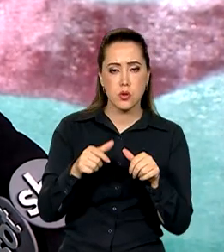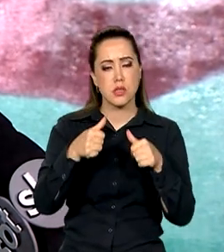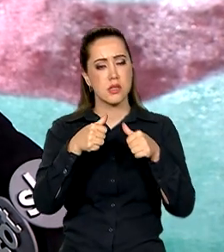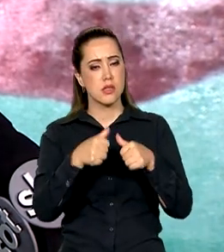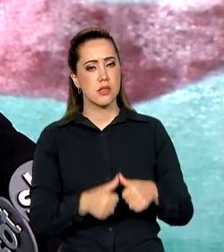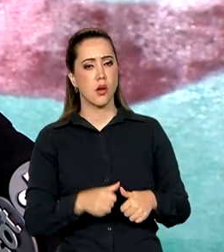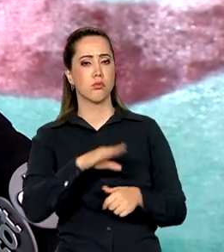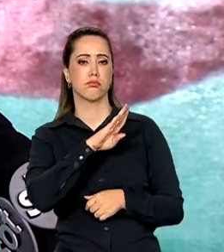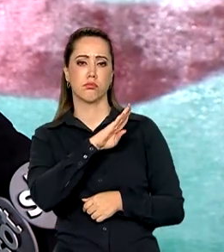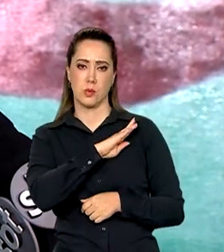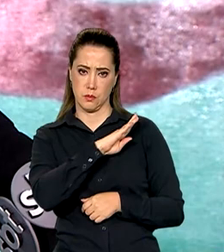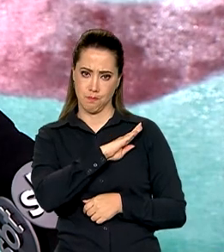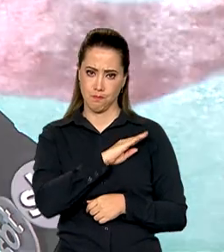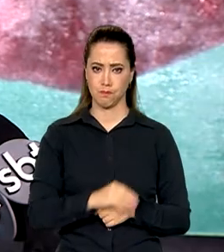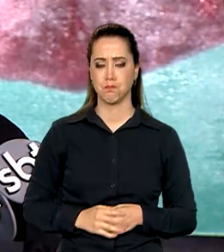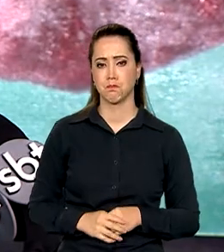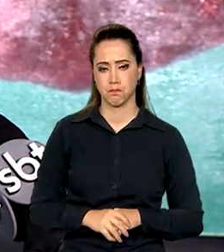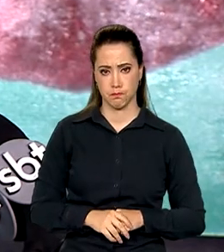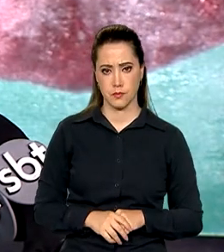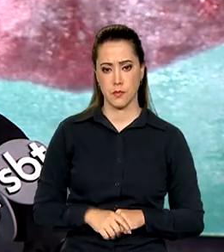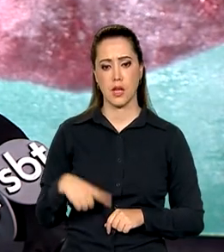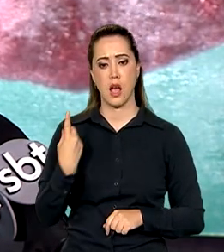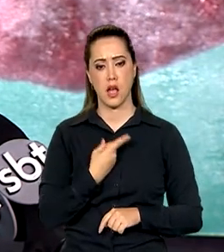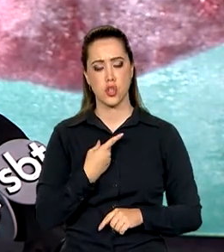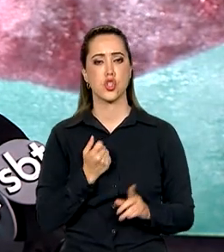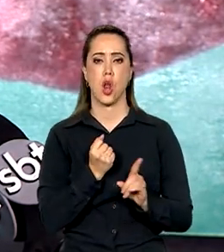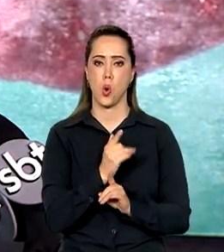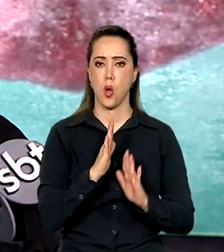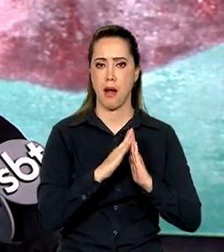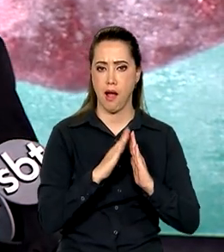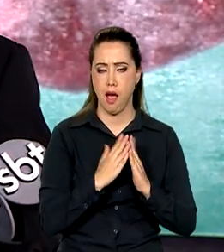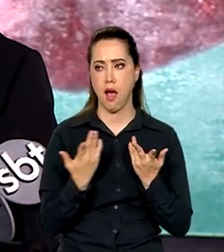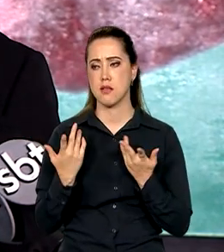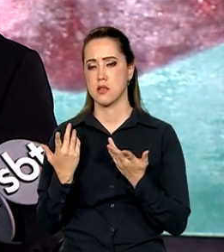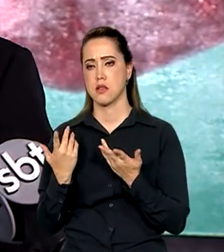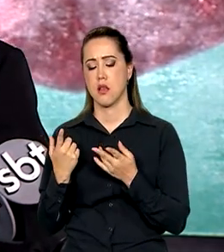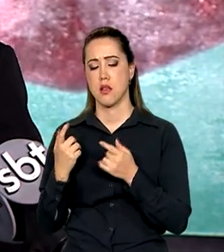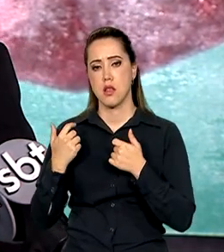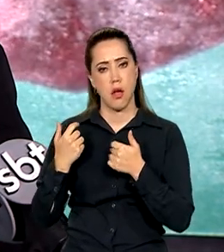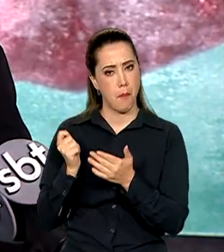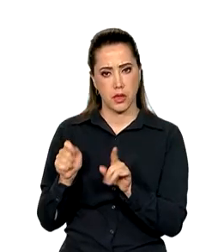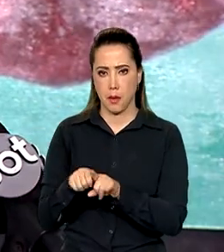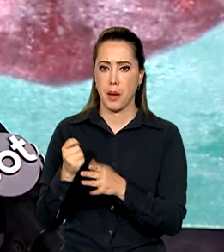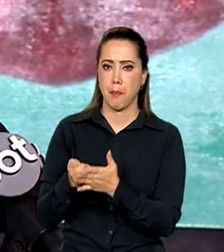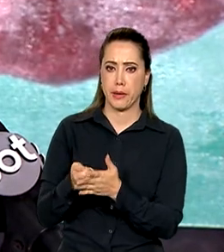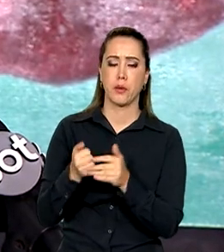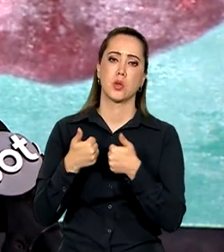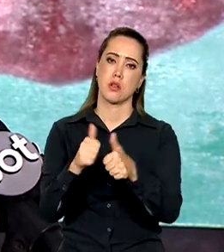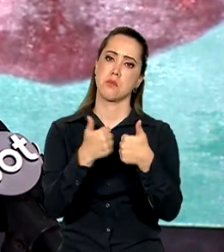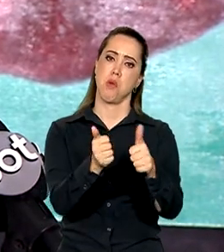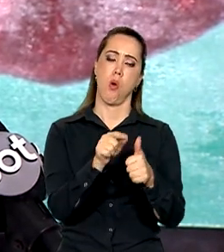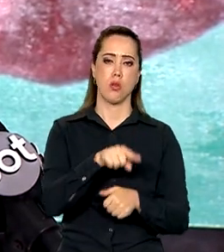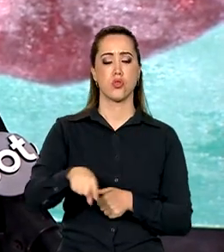para as famílias que se encontram em Gaza. Alugamos uma casa, viabilizamos o transporte e essa